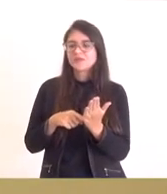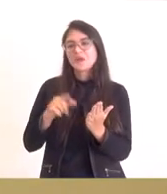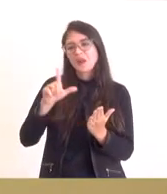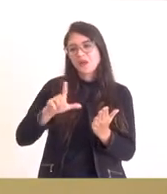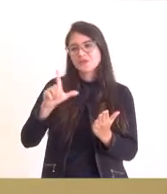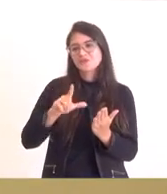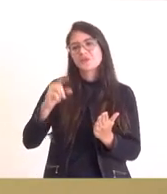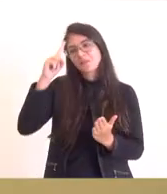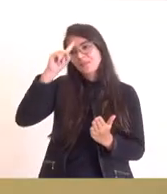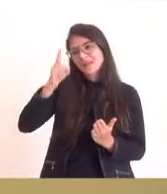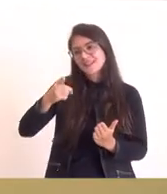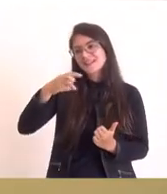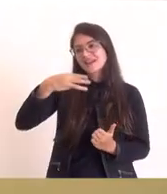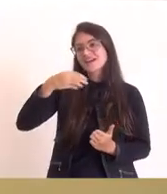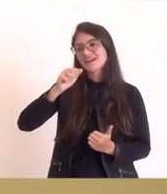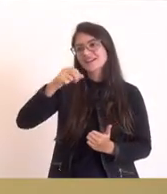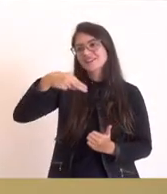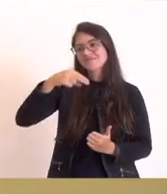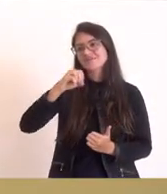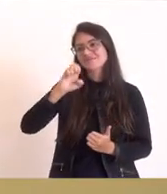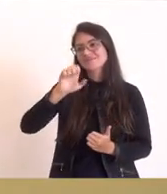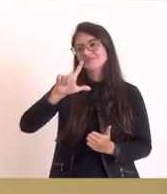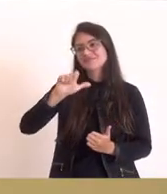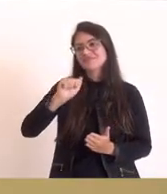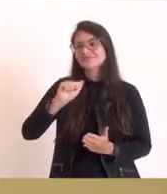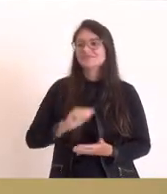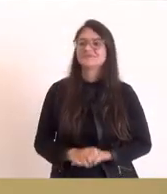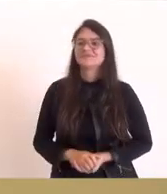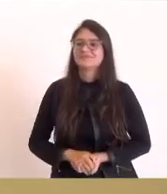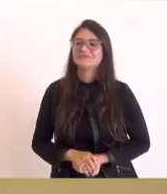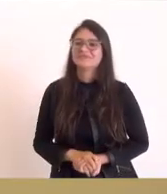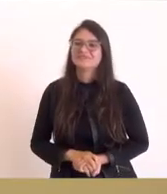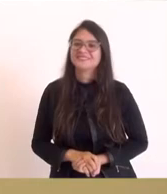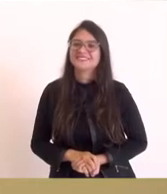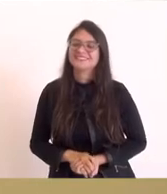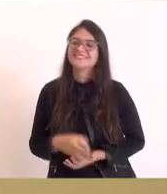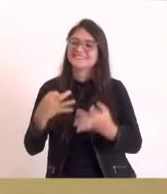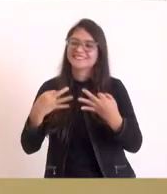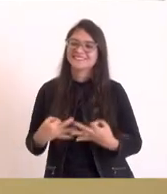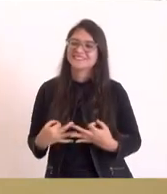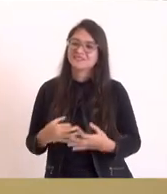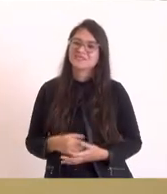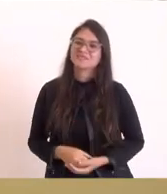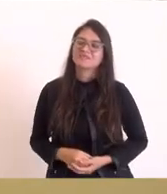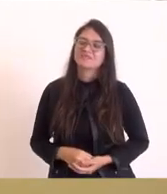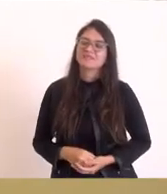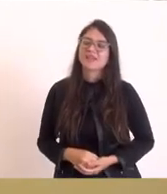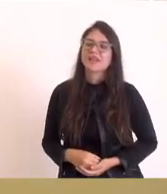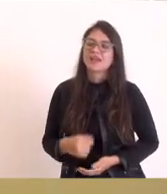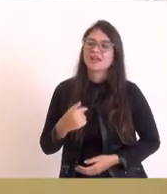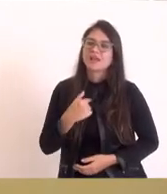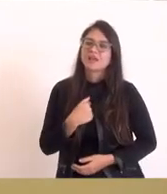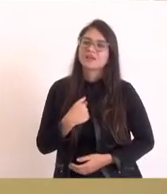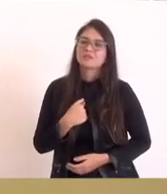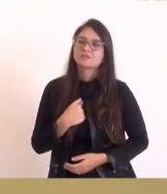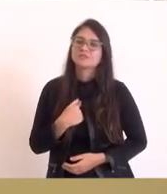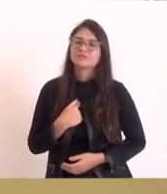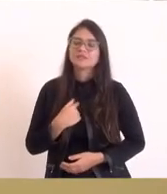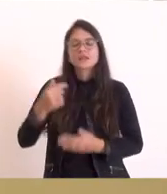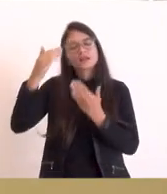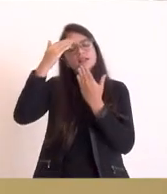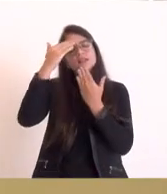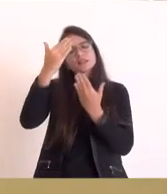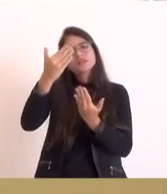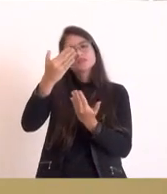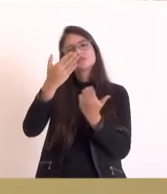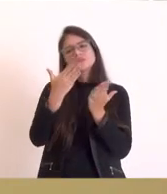Manoela não é Pérez? literalmente quero então Zé agradecer o carinho